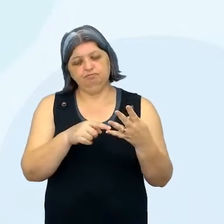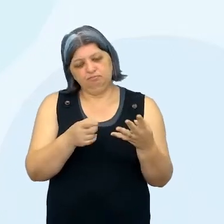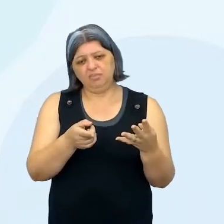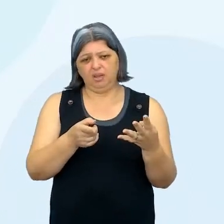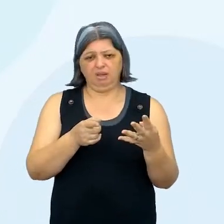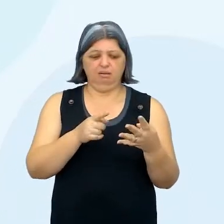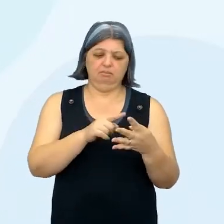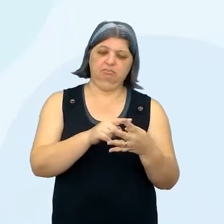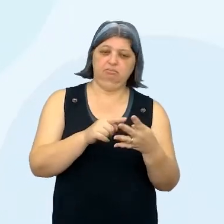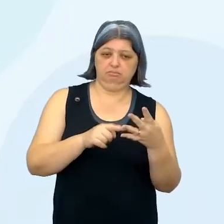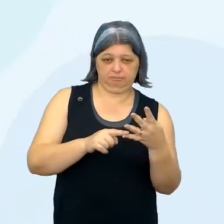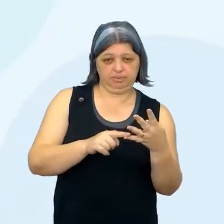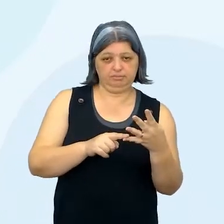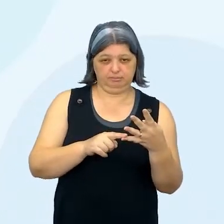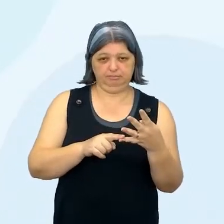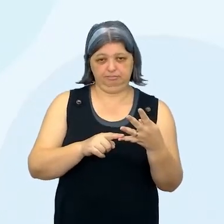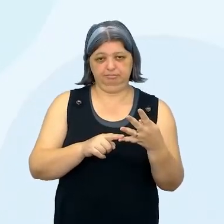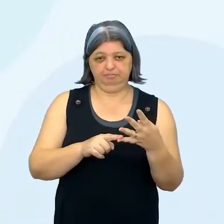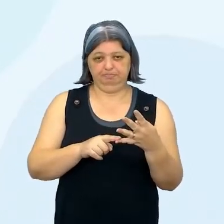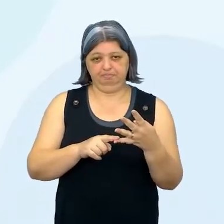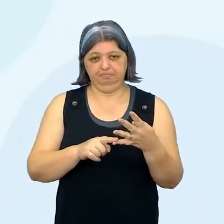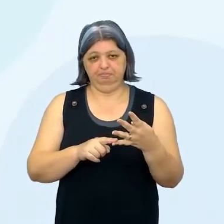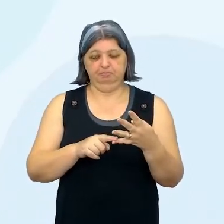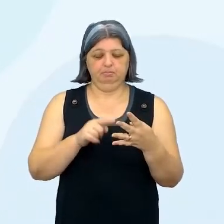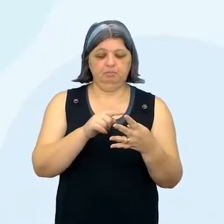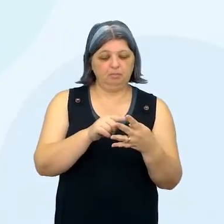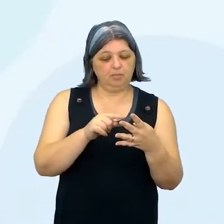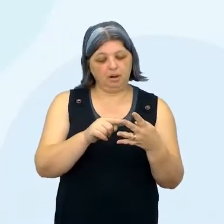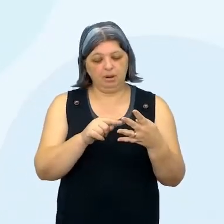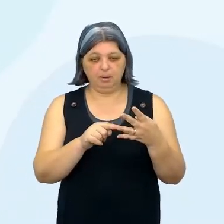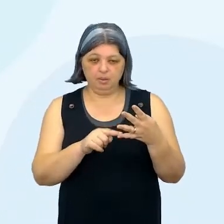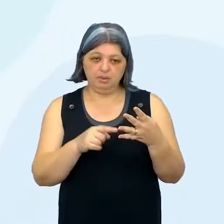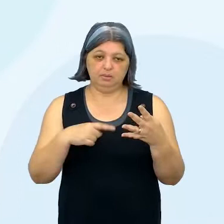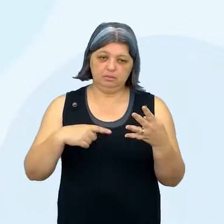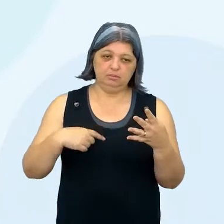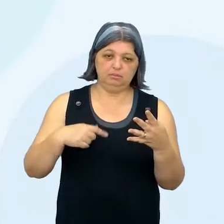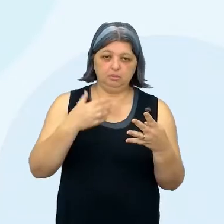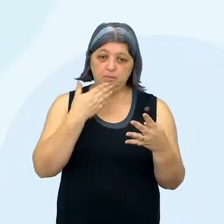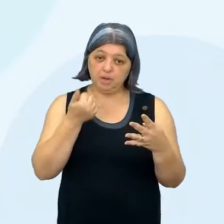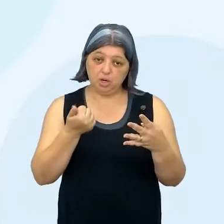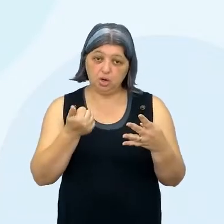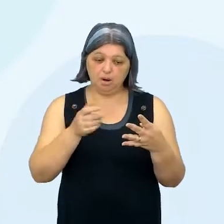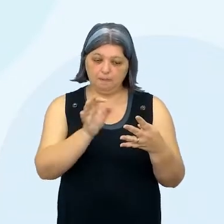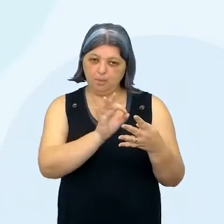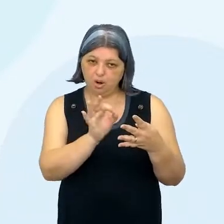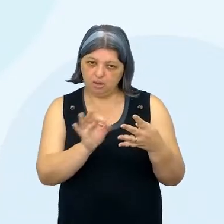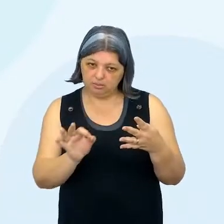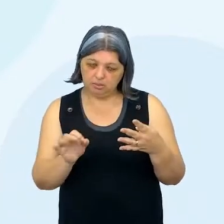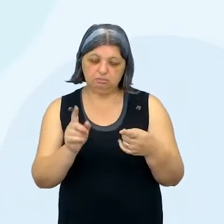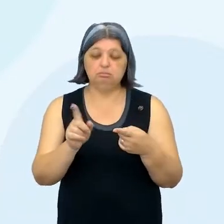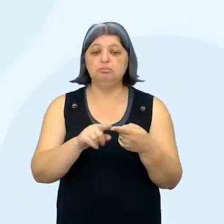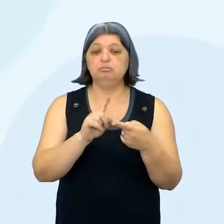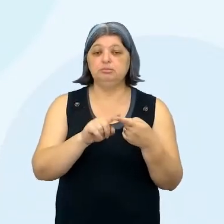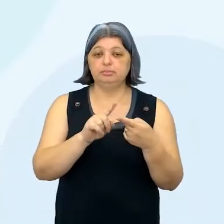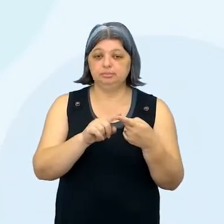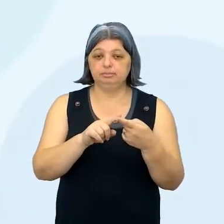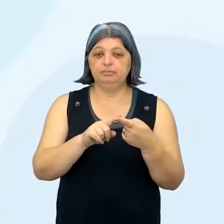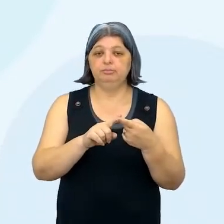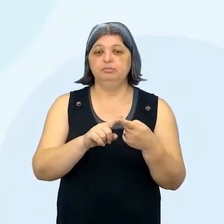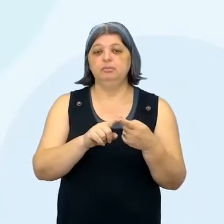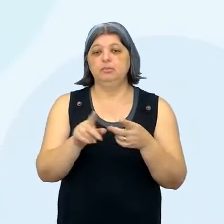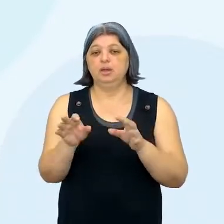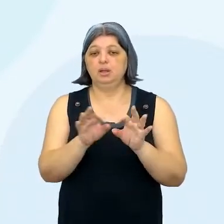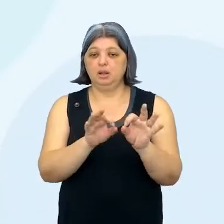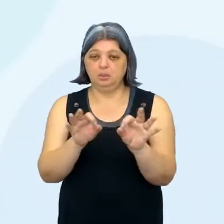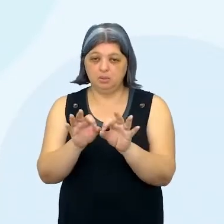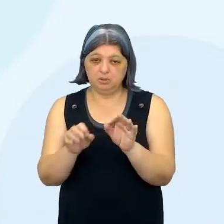é, uma separação aí de quatro momentinhos que vão ficar melhor para vocês aí, eu acho, se organizarem. O primeiro é a elaboração de um plano